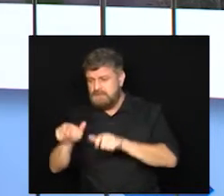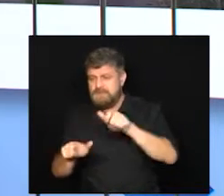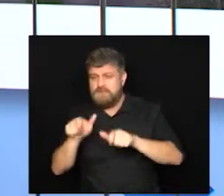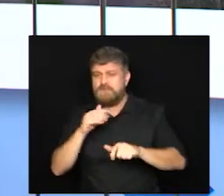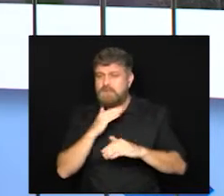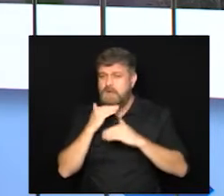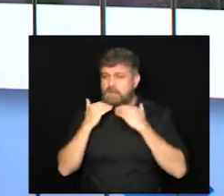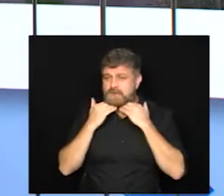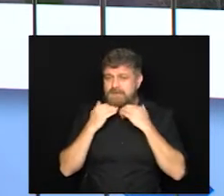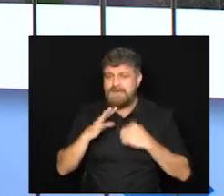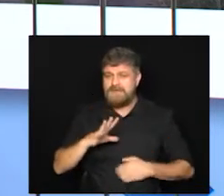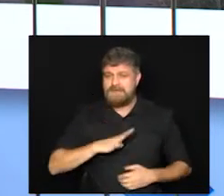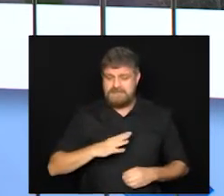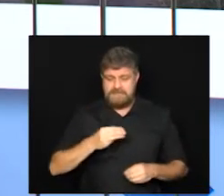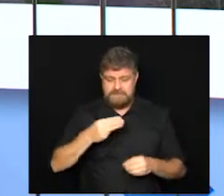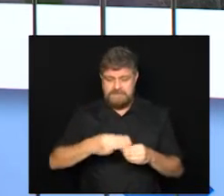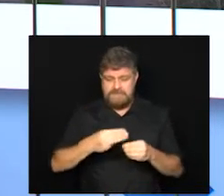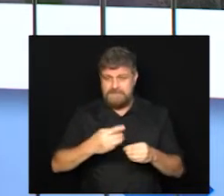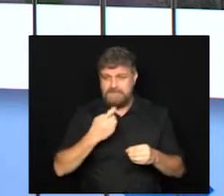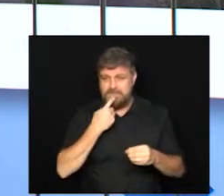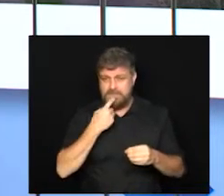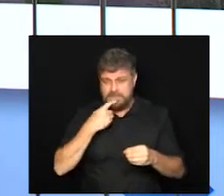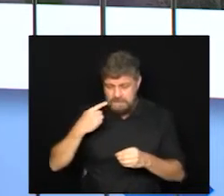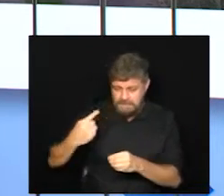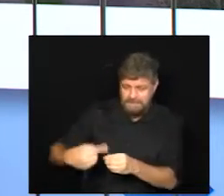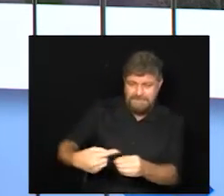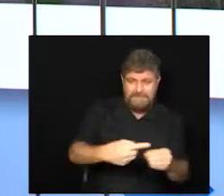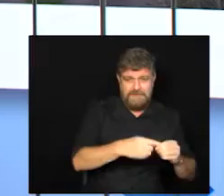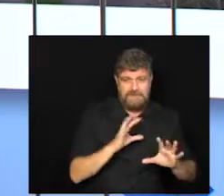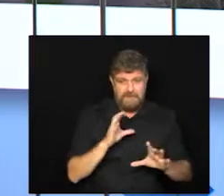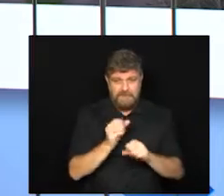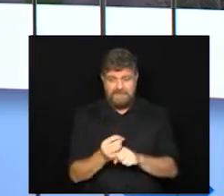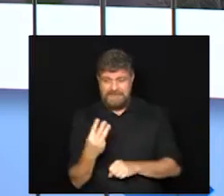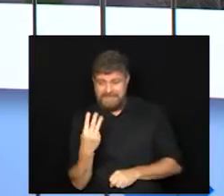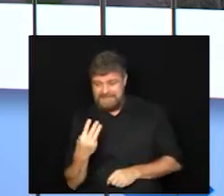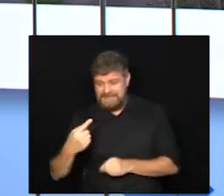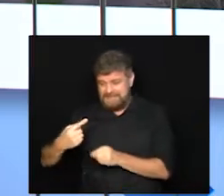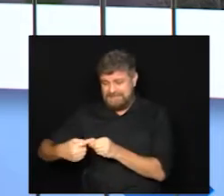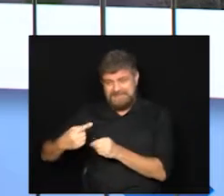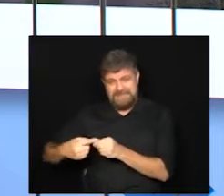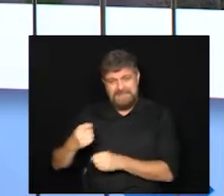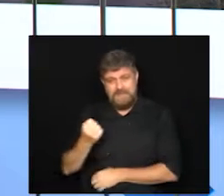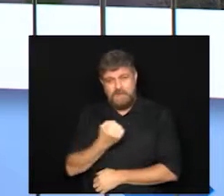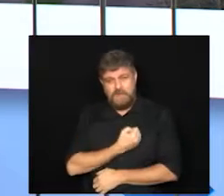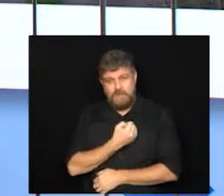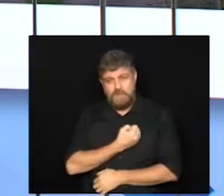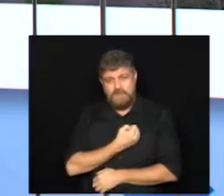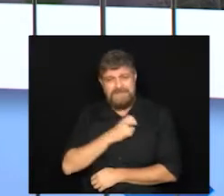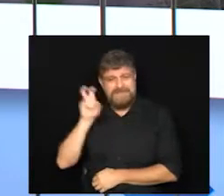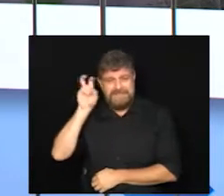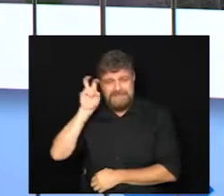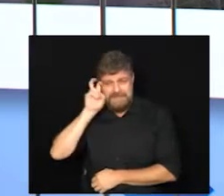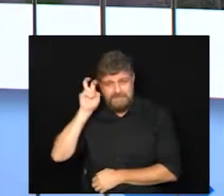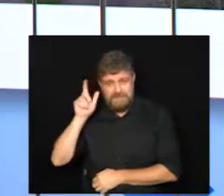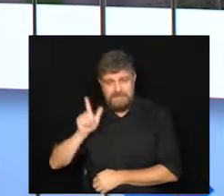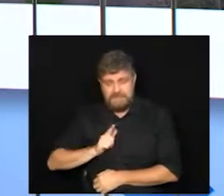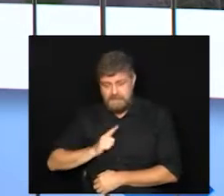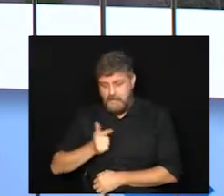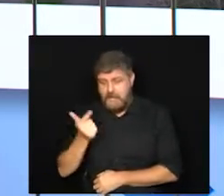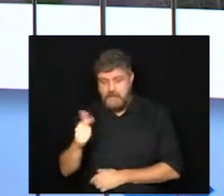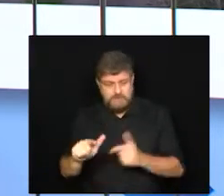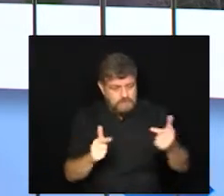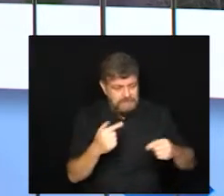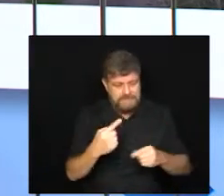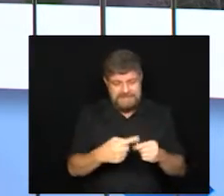Na região metropolitana de Campinas, nós temos três cidades que os números são da quinta-feira e as demais